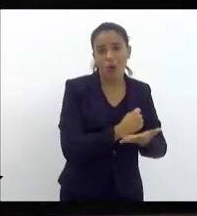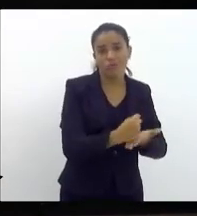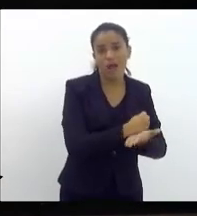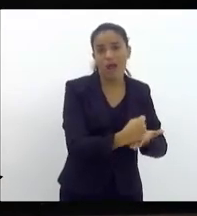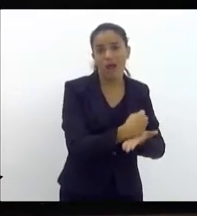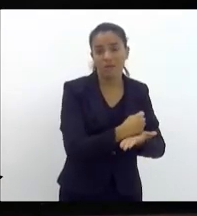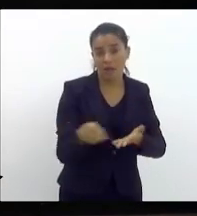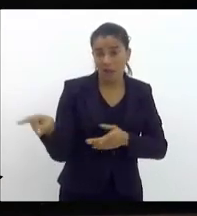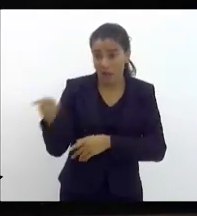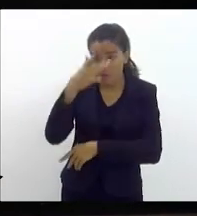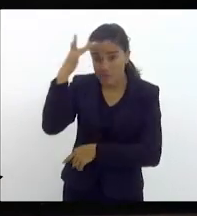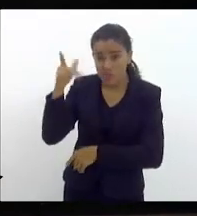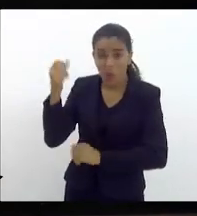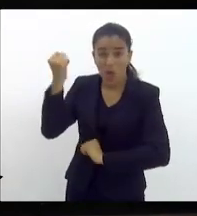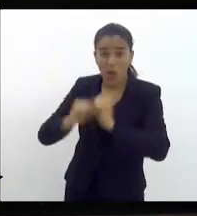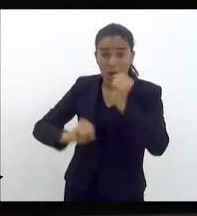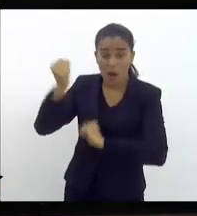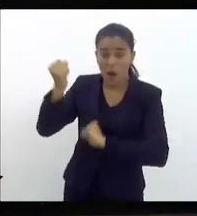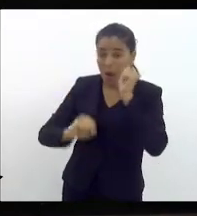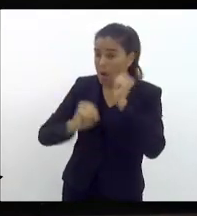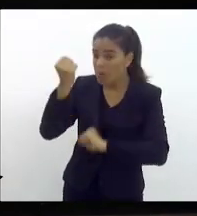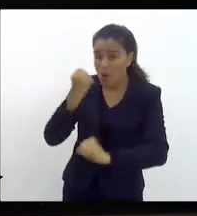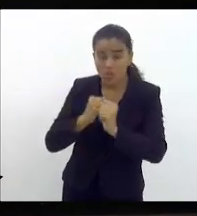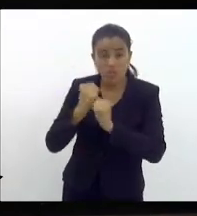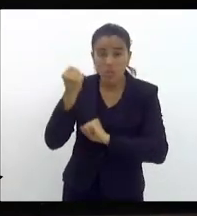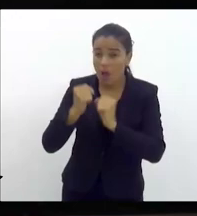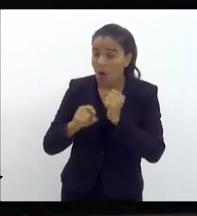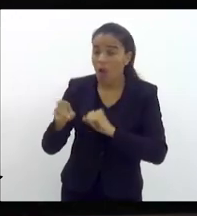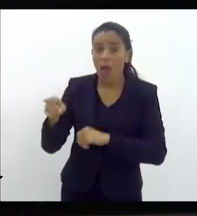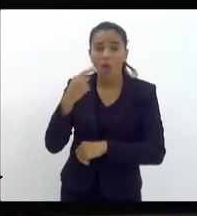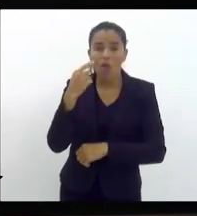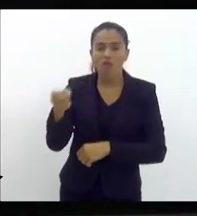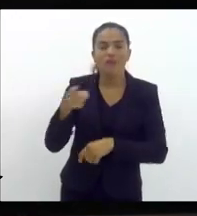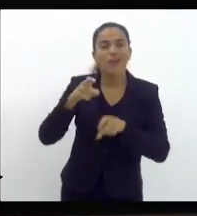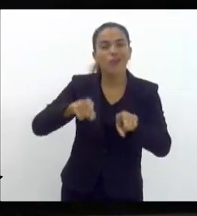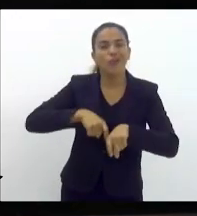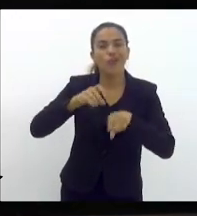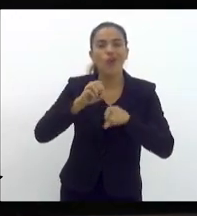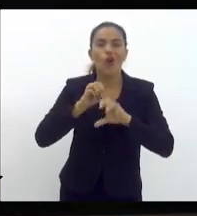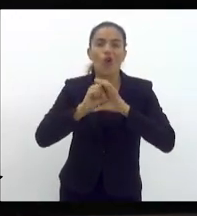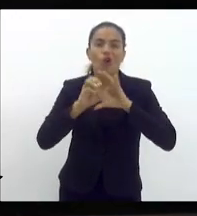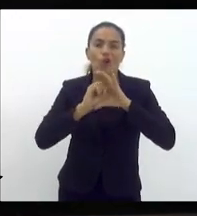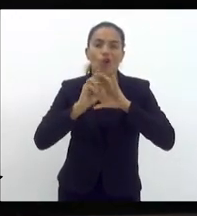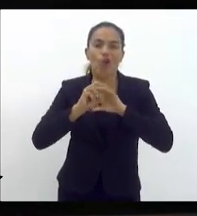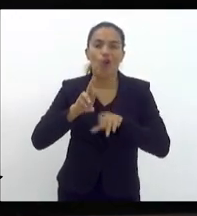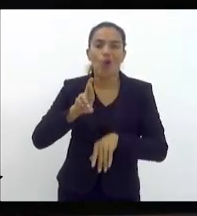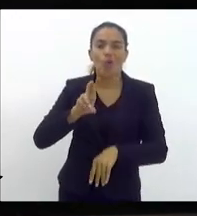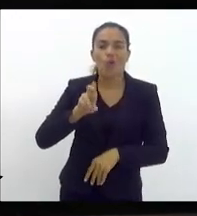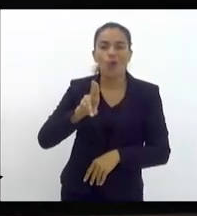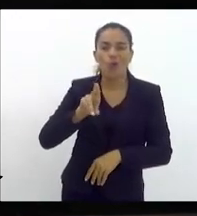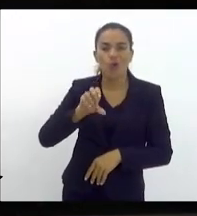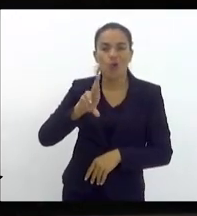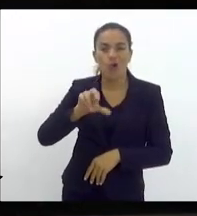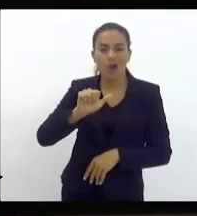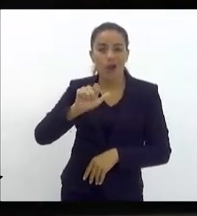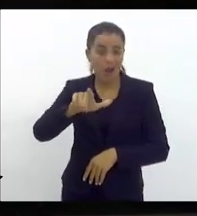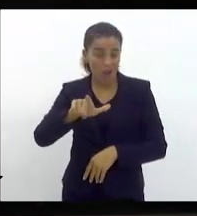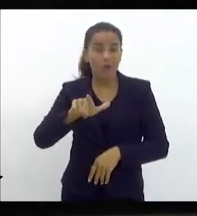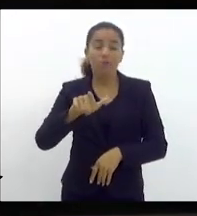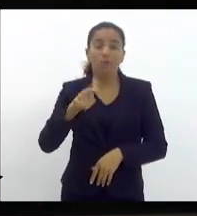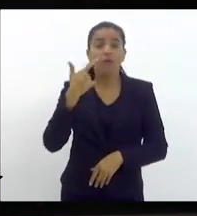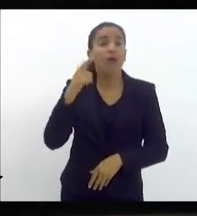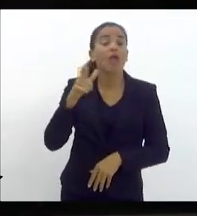produz em escala, vira e mexe, eu vejo o globo rural, Luiz Paulo, que eu tenho manhã de acordar cedo, você vê que todas as máticas são